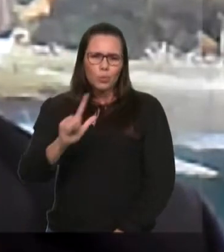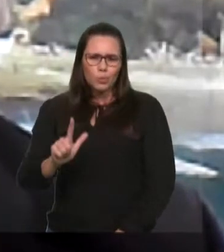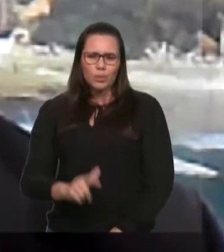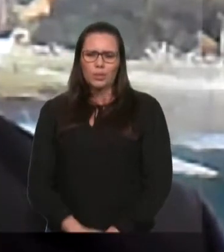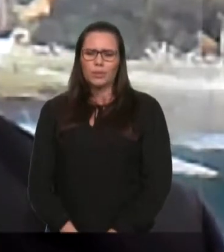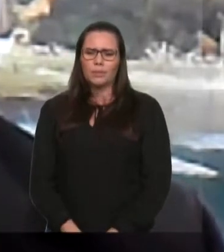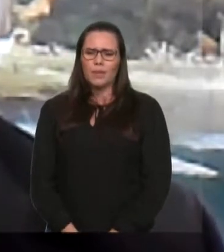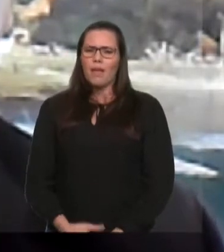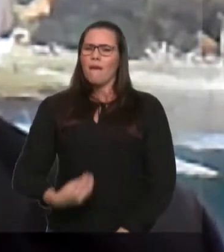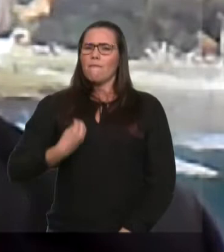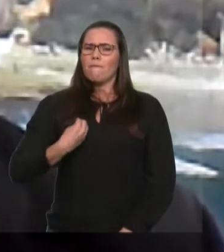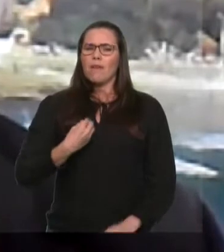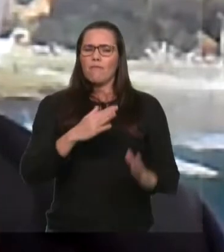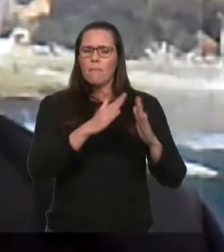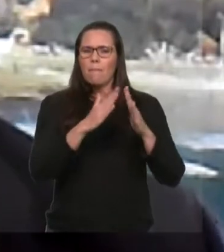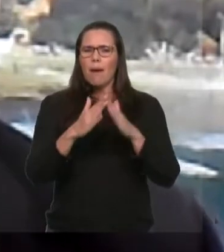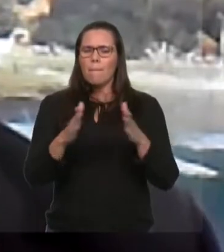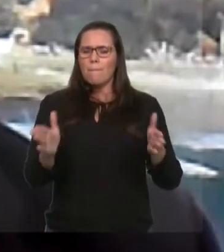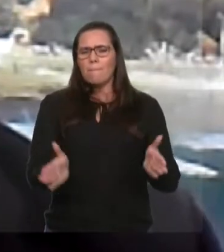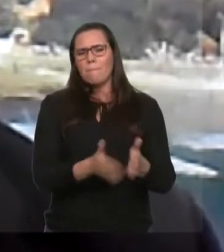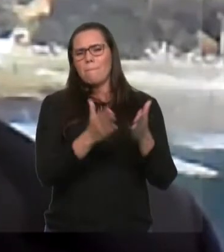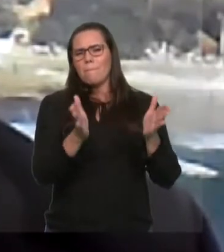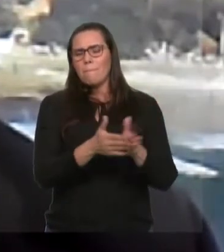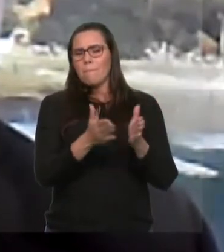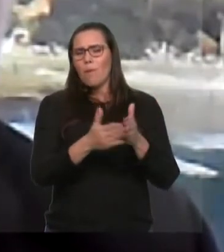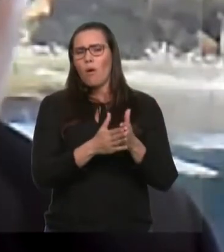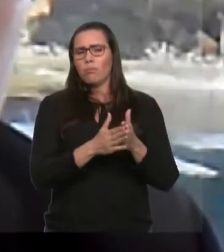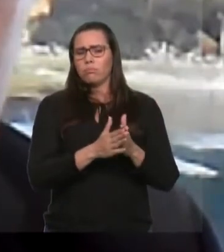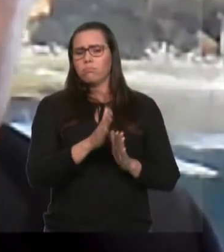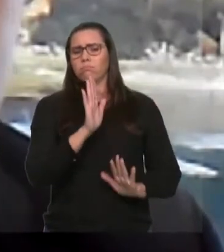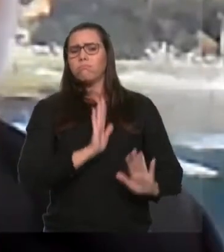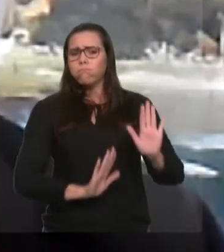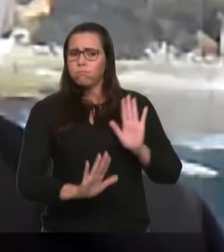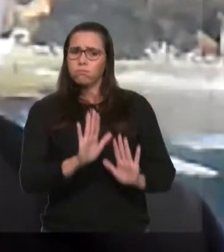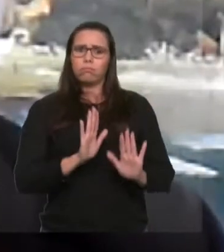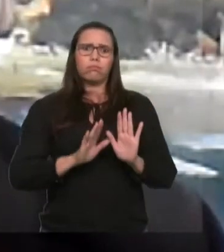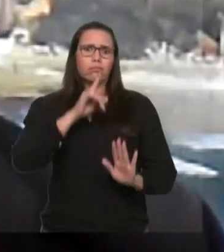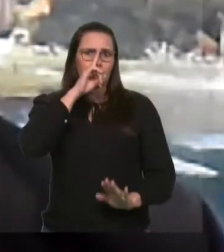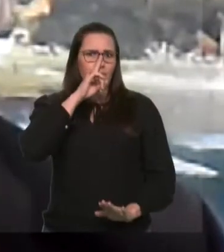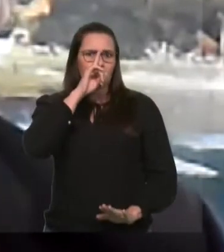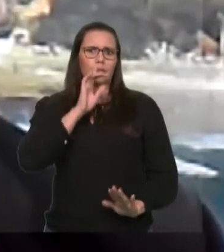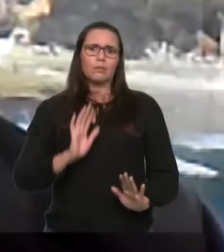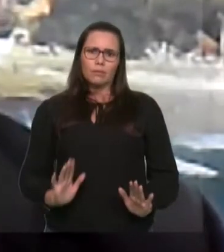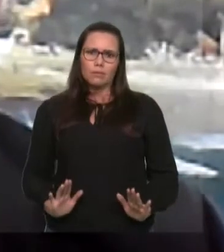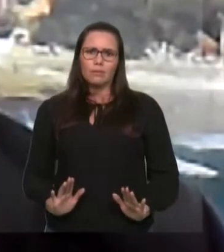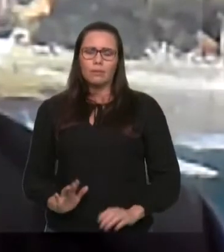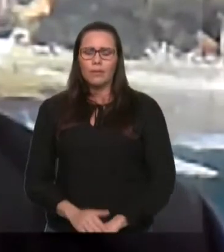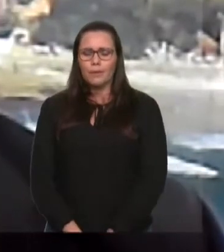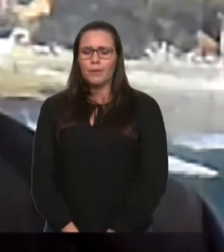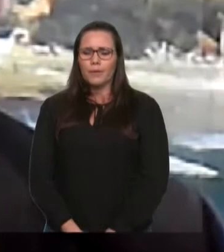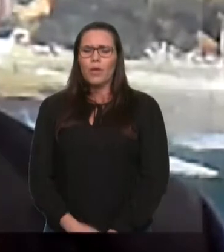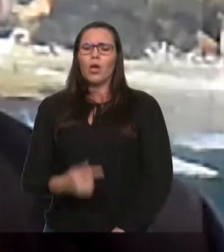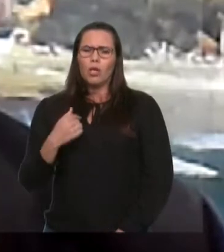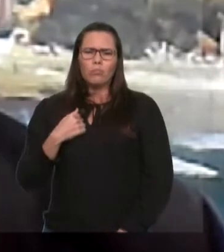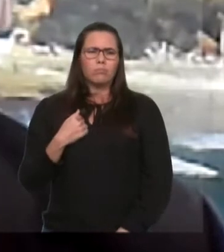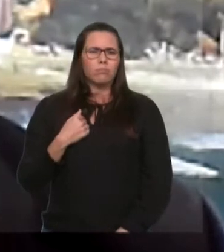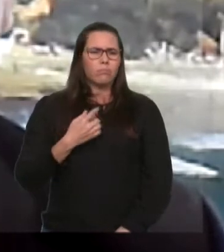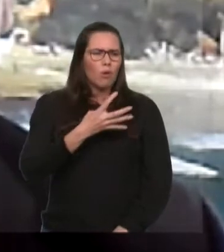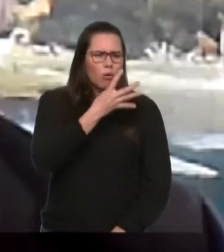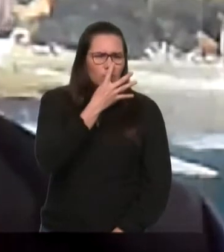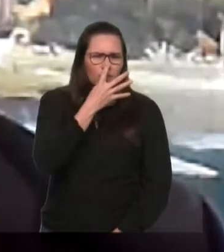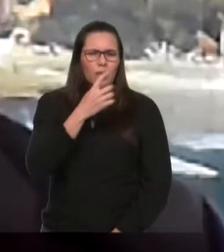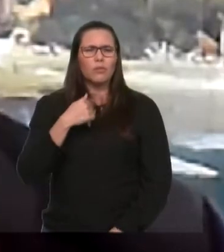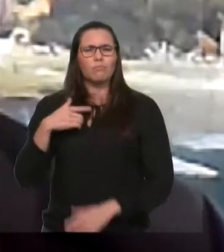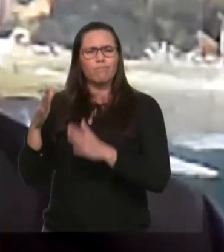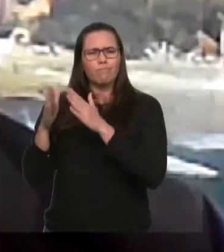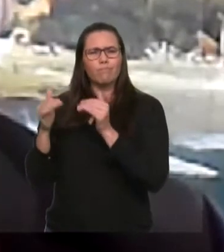periféricos de São Luís, morando em áreas de risco em São Luís. Nós temos acompanhado essa situação, temos feito a solicitação.